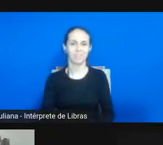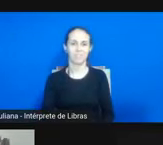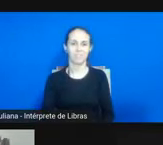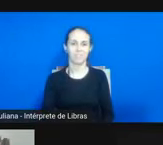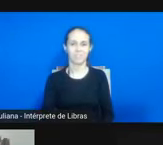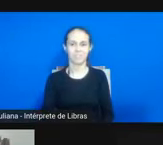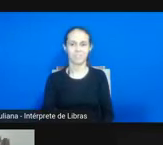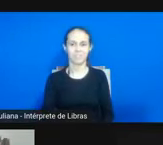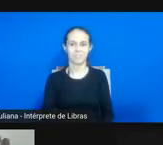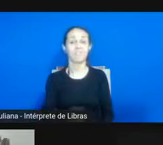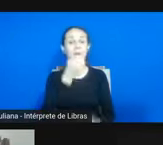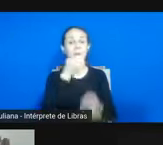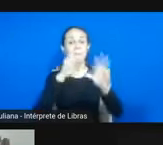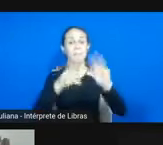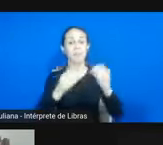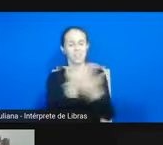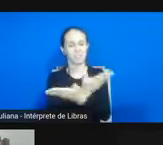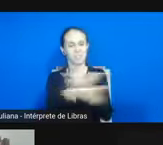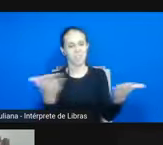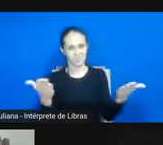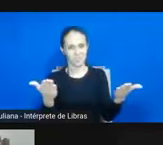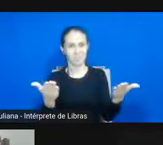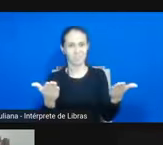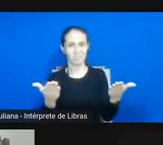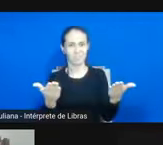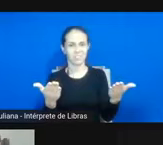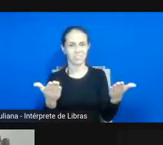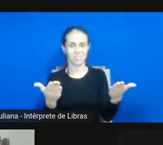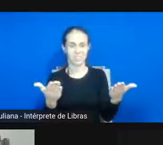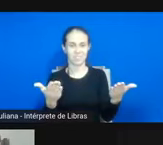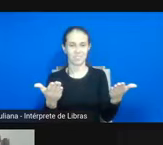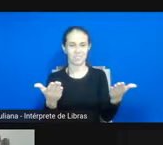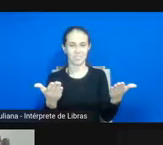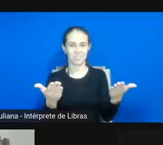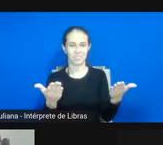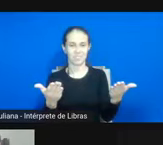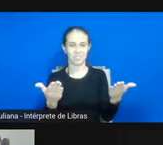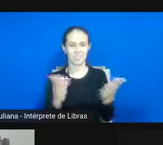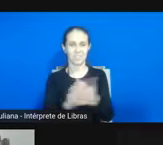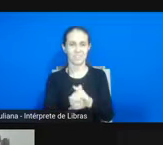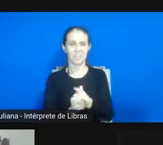Boa noite a todas, todos e todes.